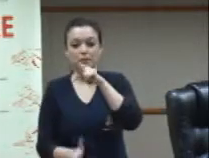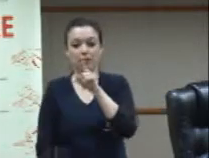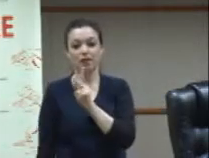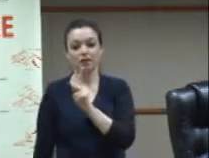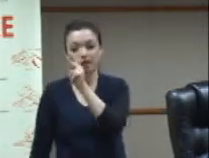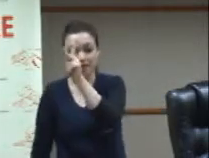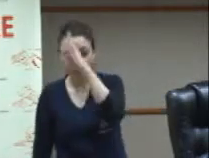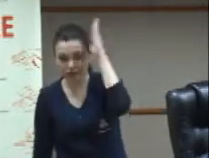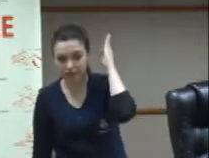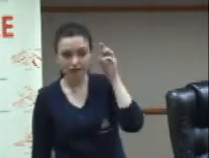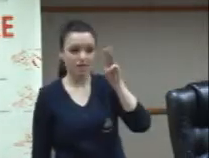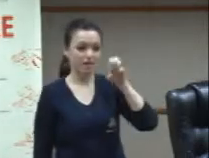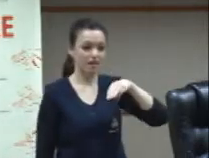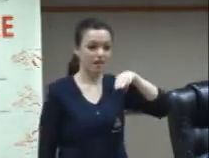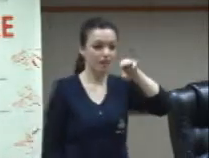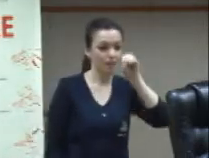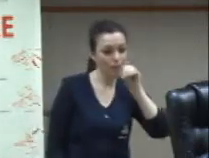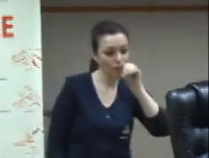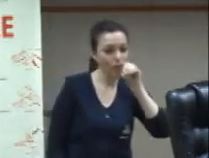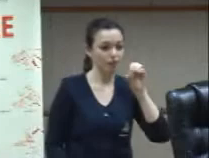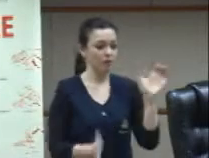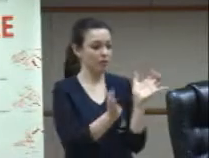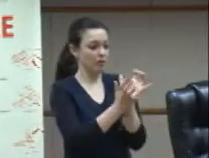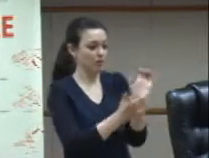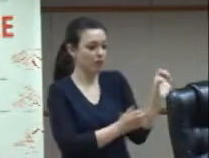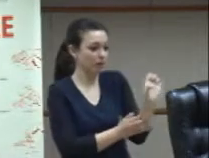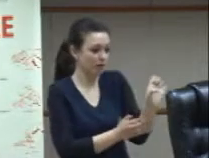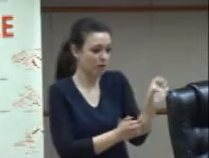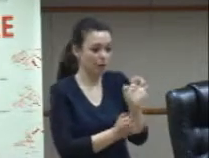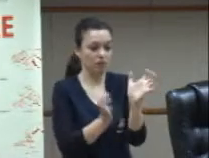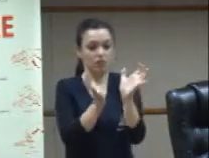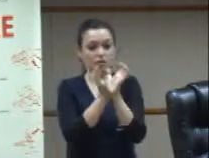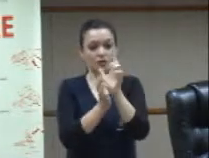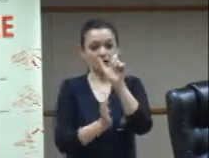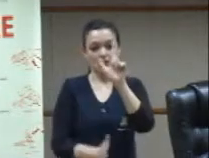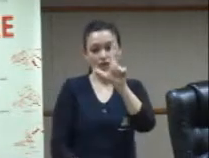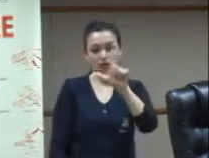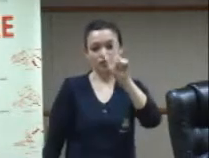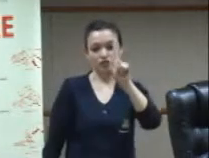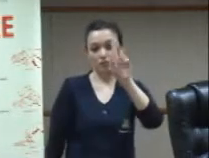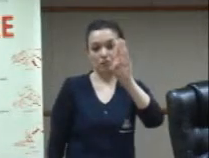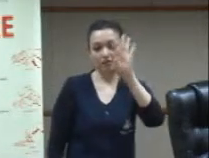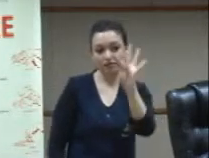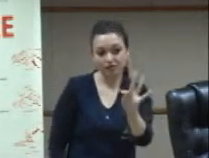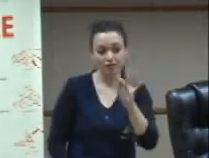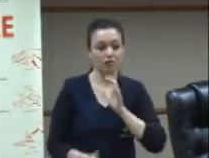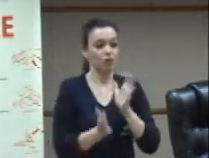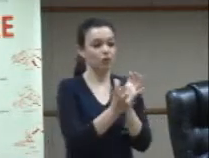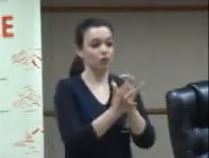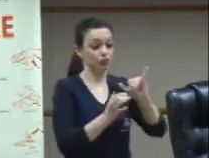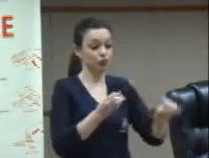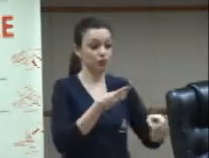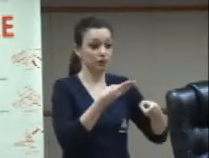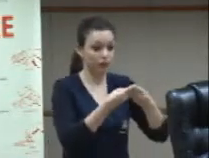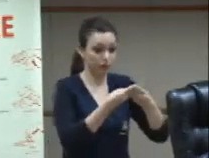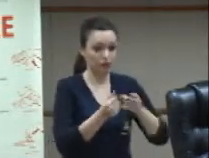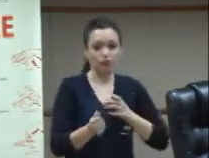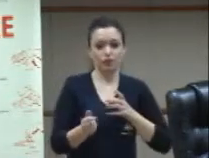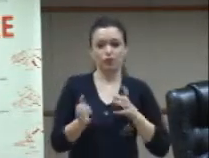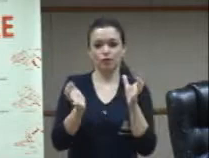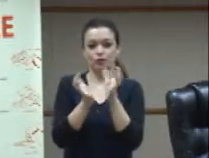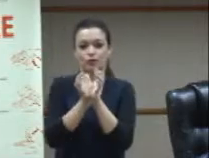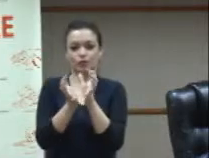grupos emos dos grupos gays LGBT dos grupos judeus do comando vermelho